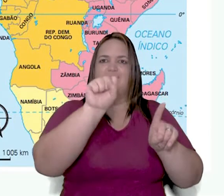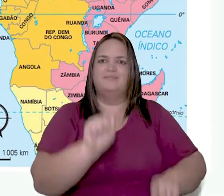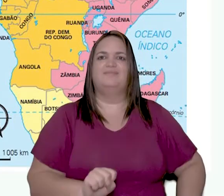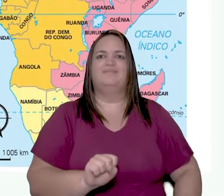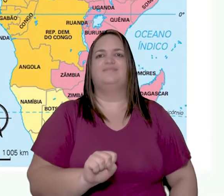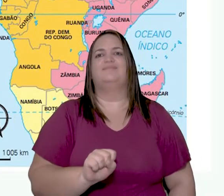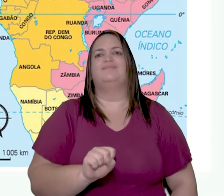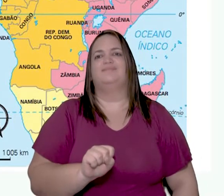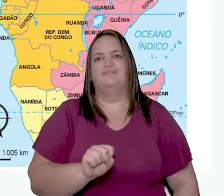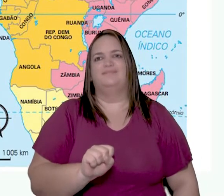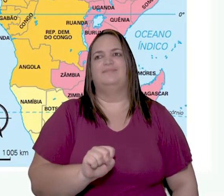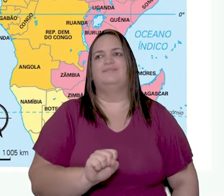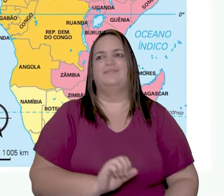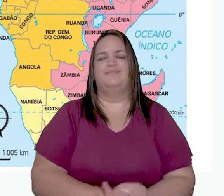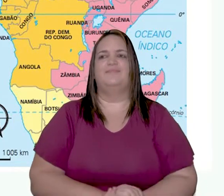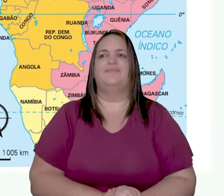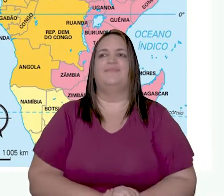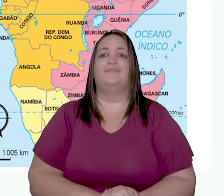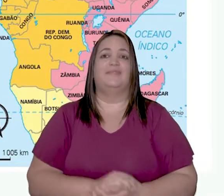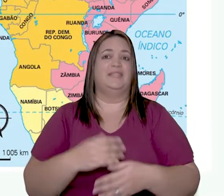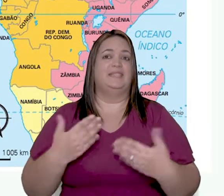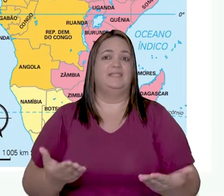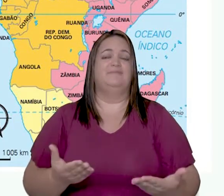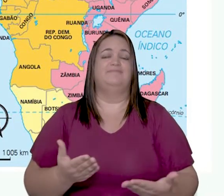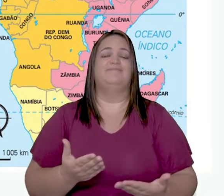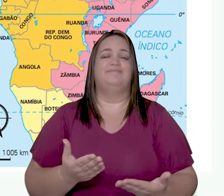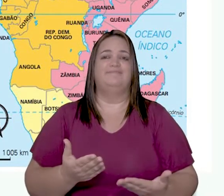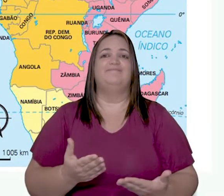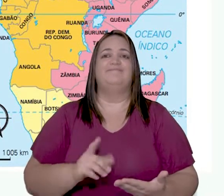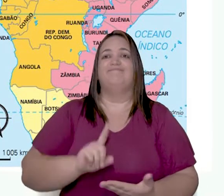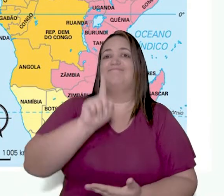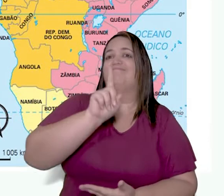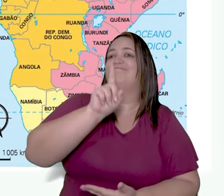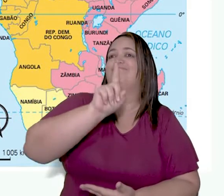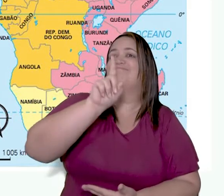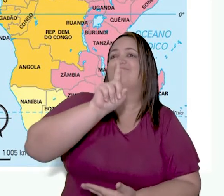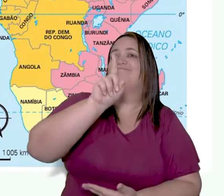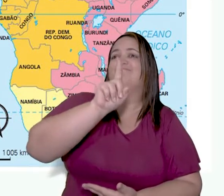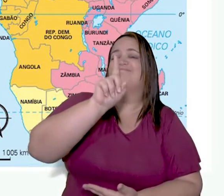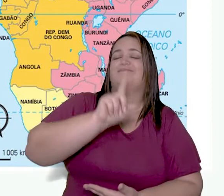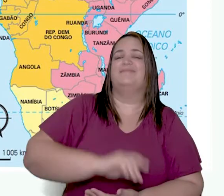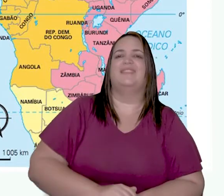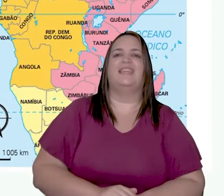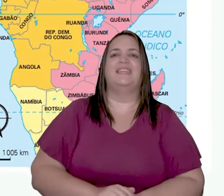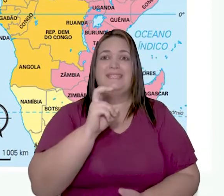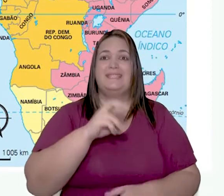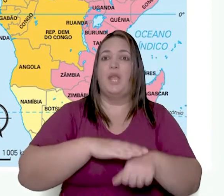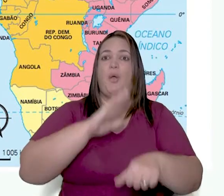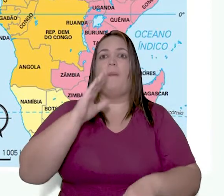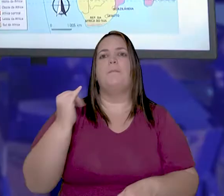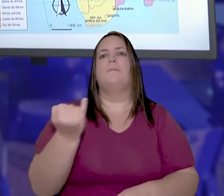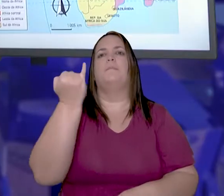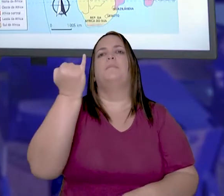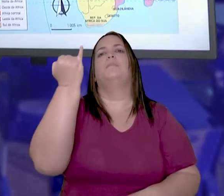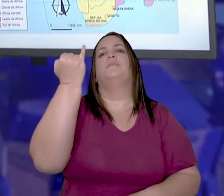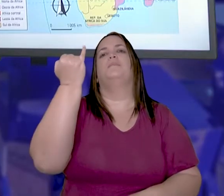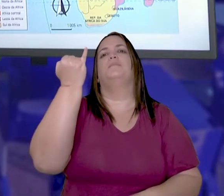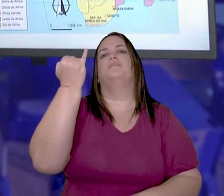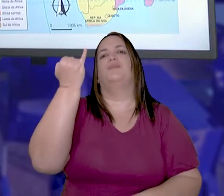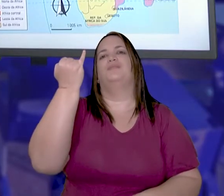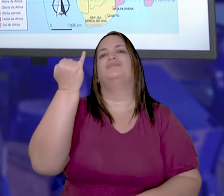a África Central, leste da África e o sul da África. Pois bem,